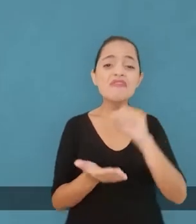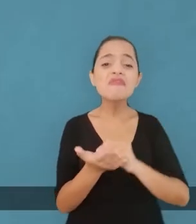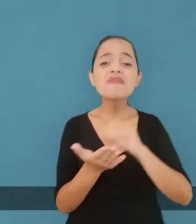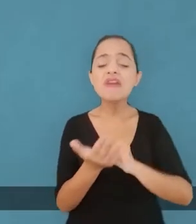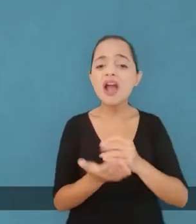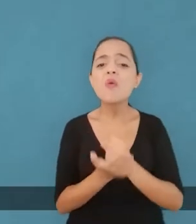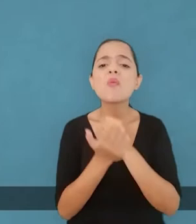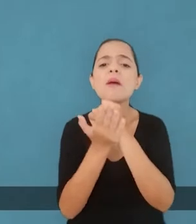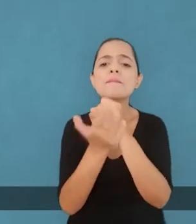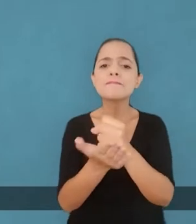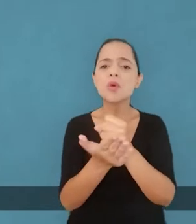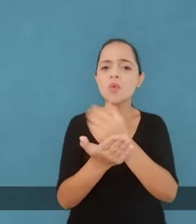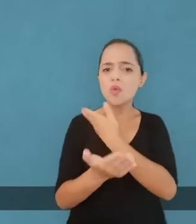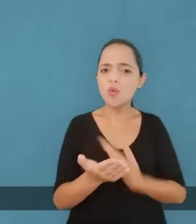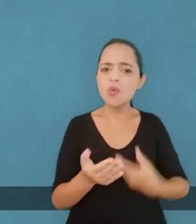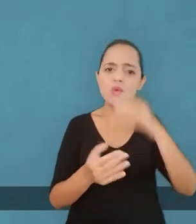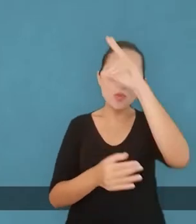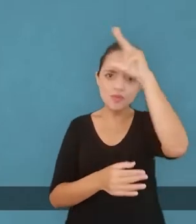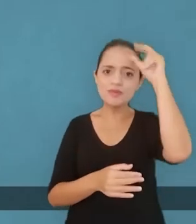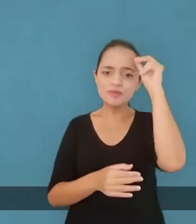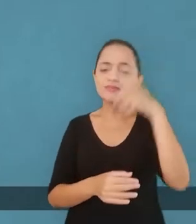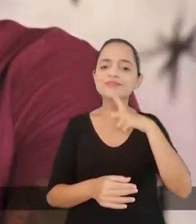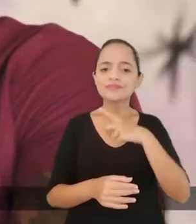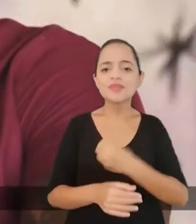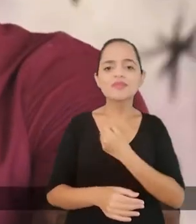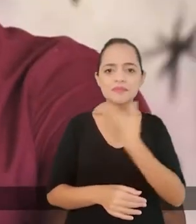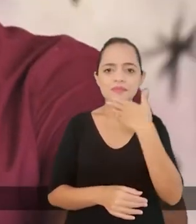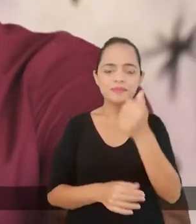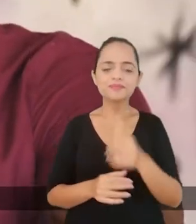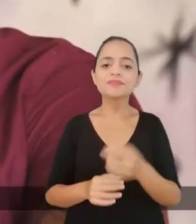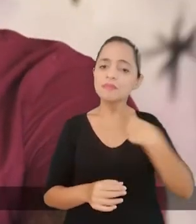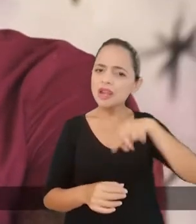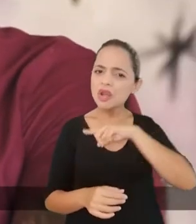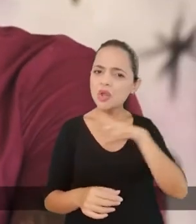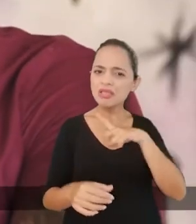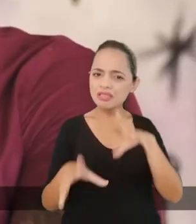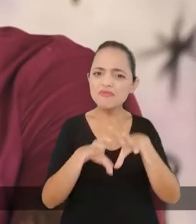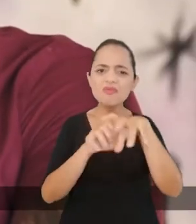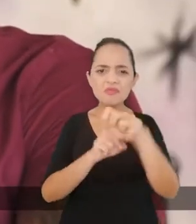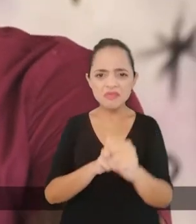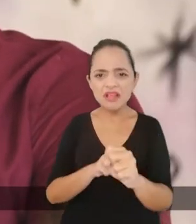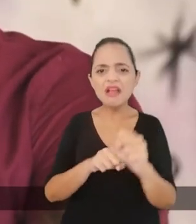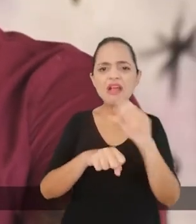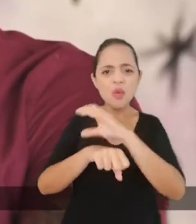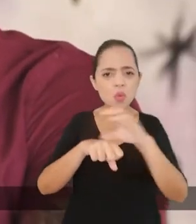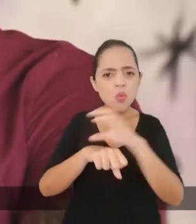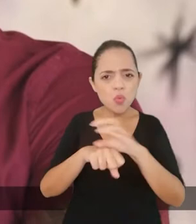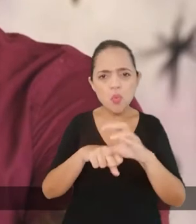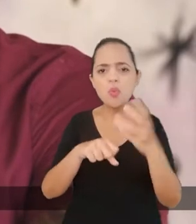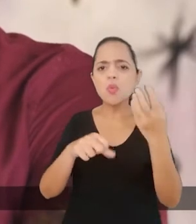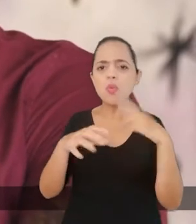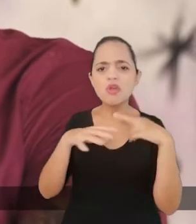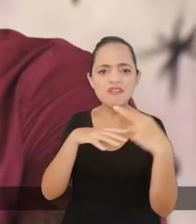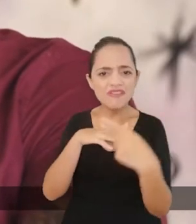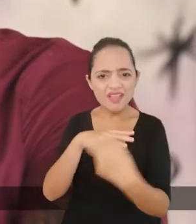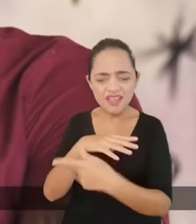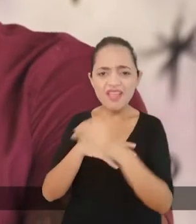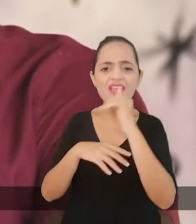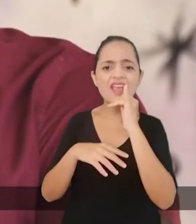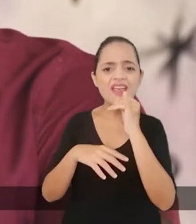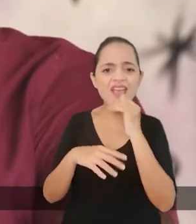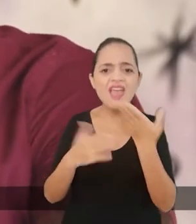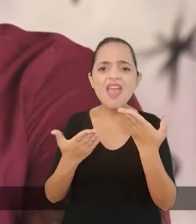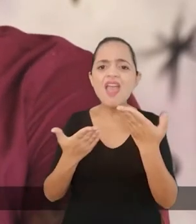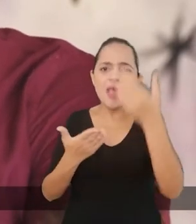municipal para ter uma qualidade de vida melhor. Para a gente estar profissionalizando, para a gente estar buscando mais conhecimentos mais aprofundados,